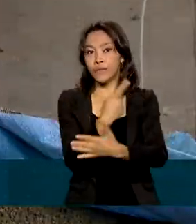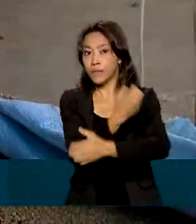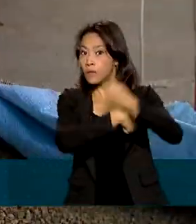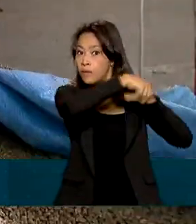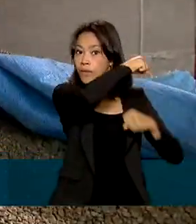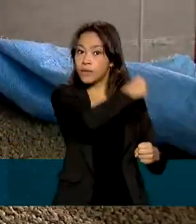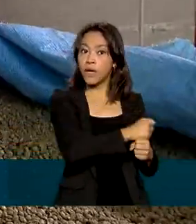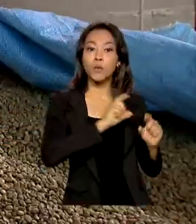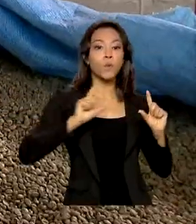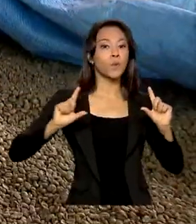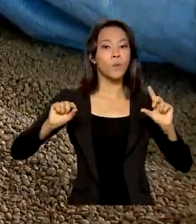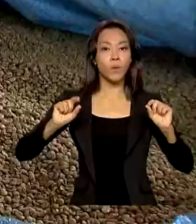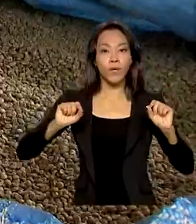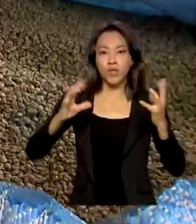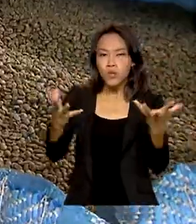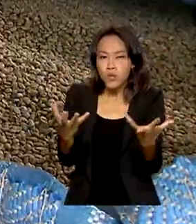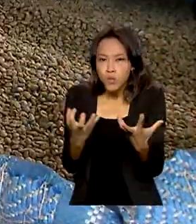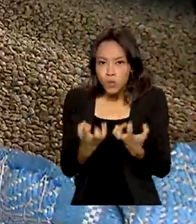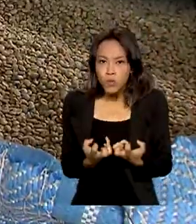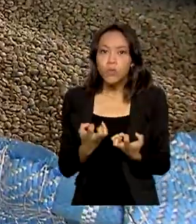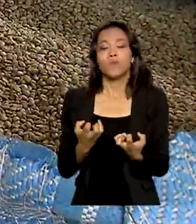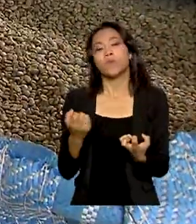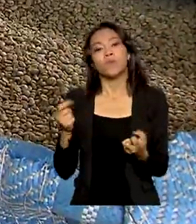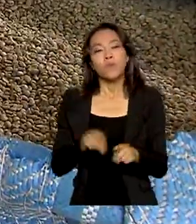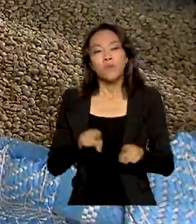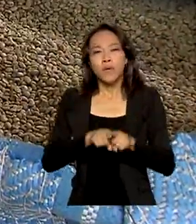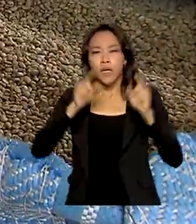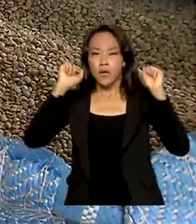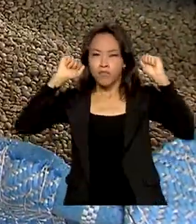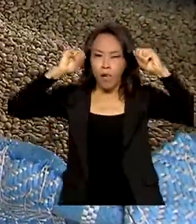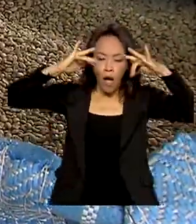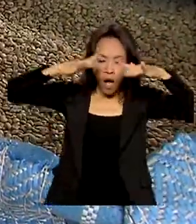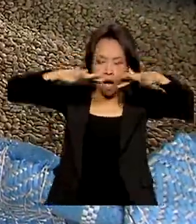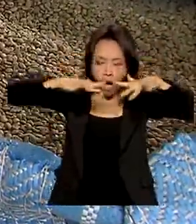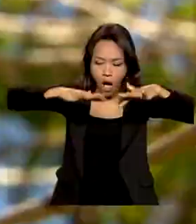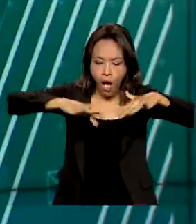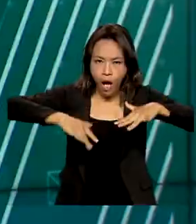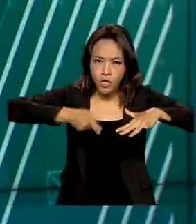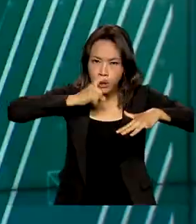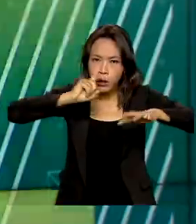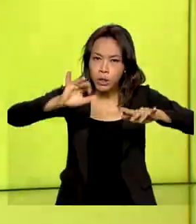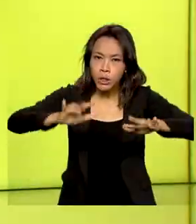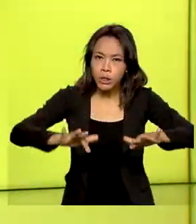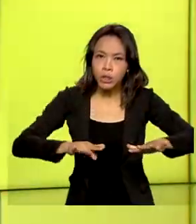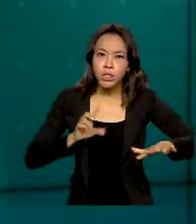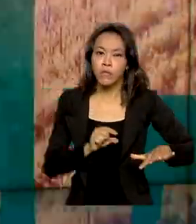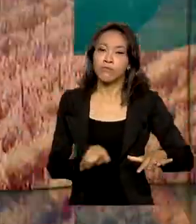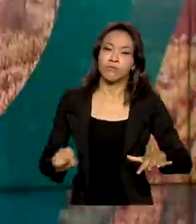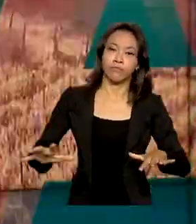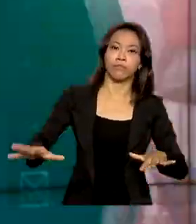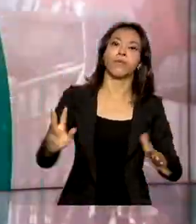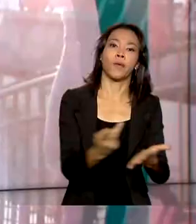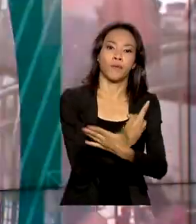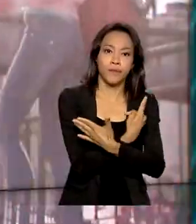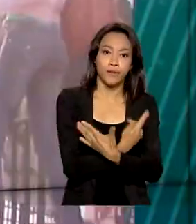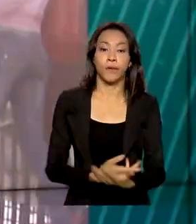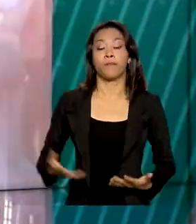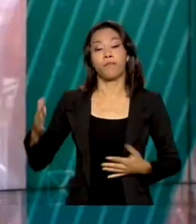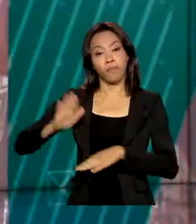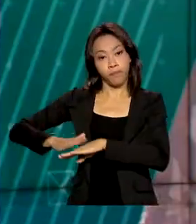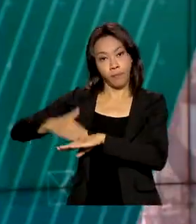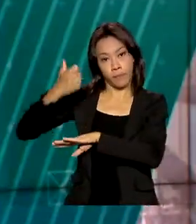passado com problemas de estiagem e geadas em várias regiões do país. Segundo o diretor de comercialização e